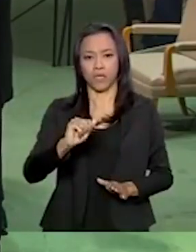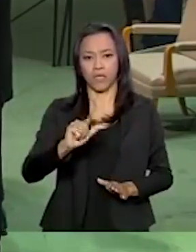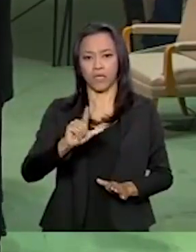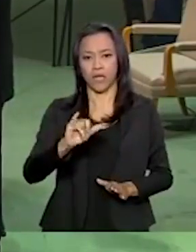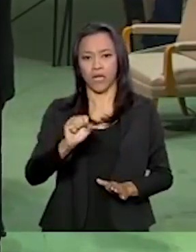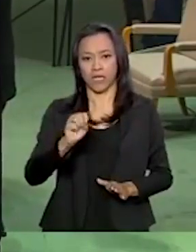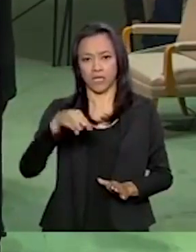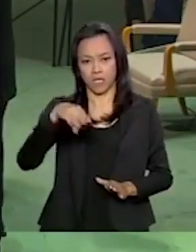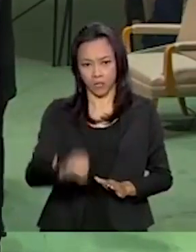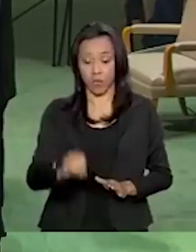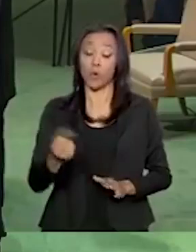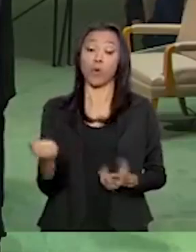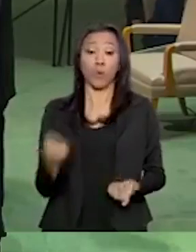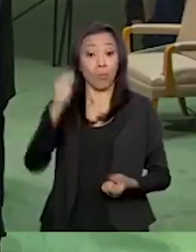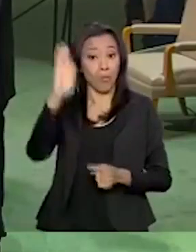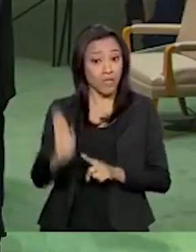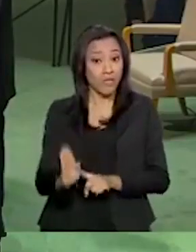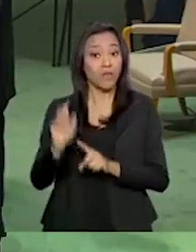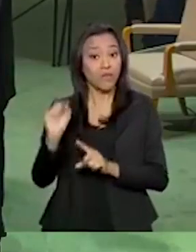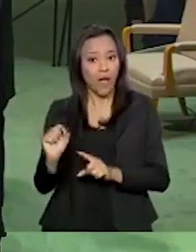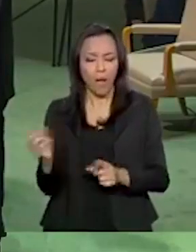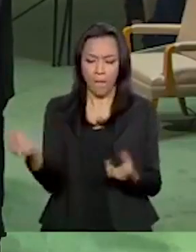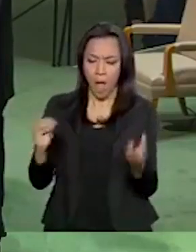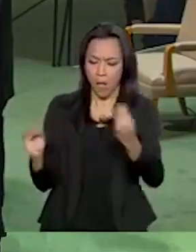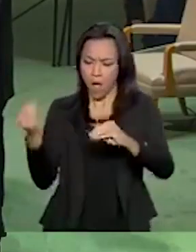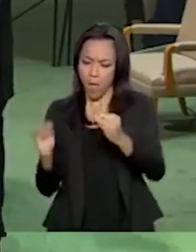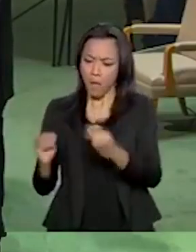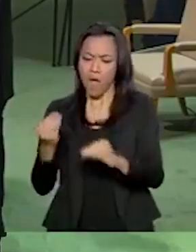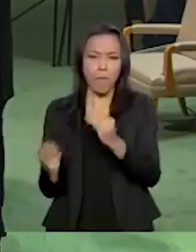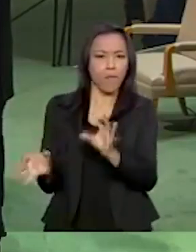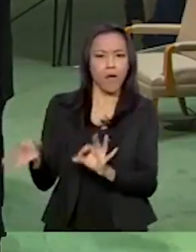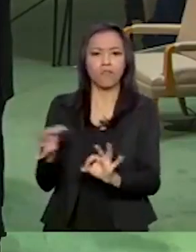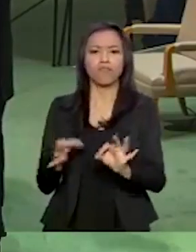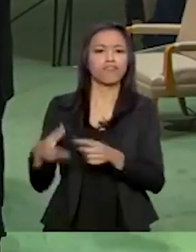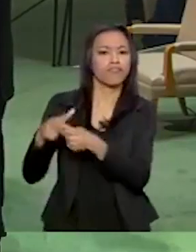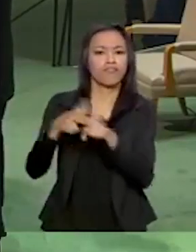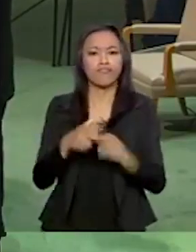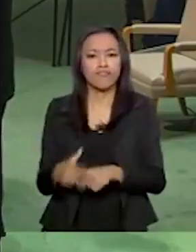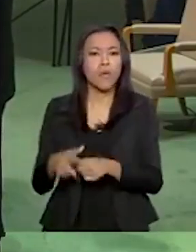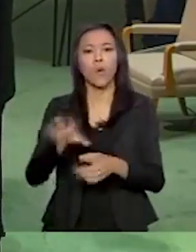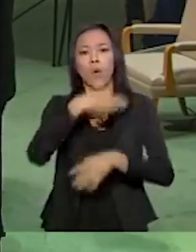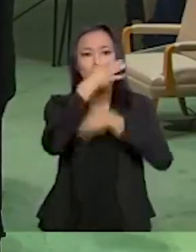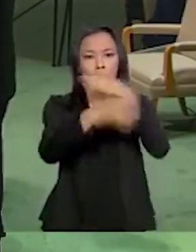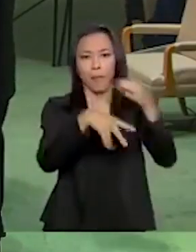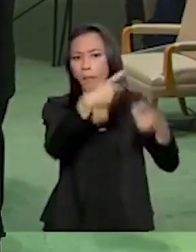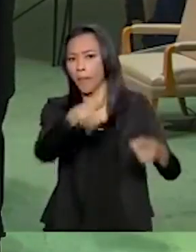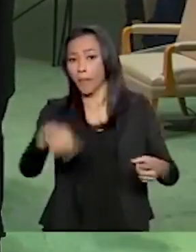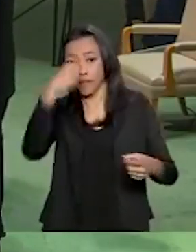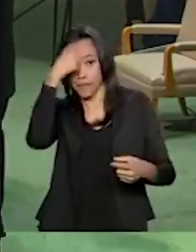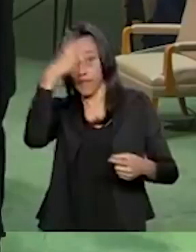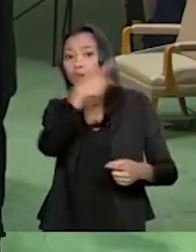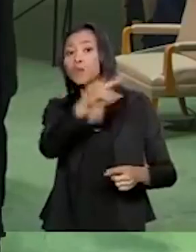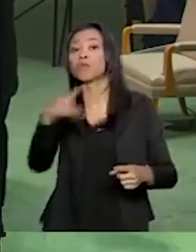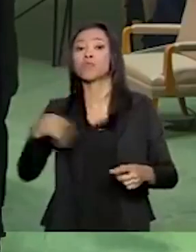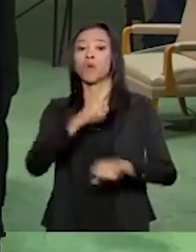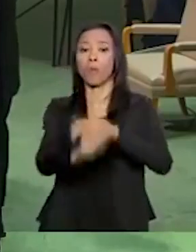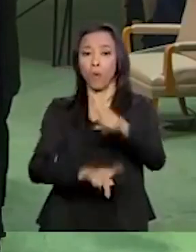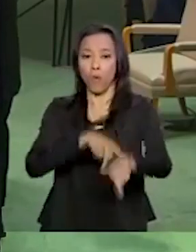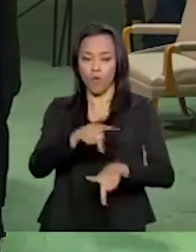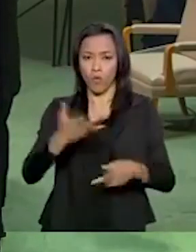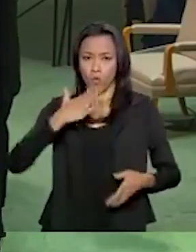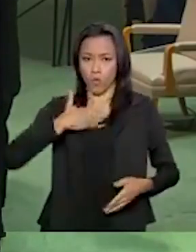reconstruído a partir dos anseios e dos ideais de seu povo. No meu governo,